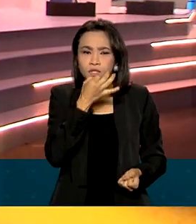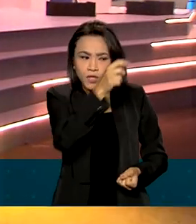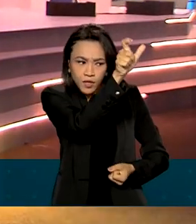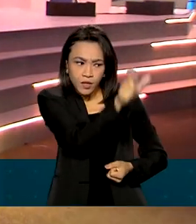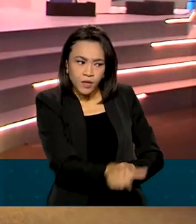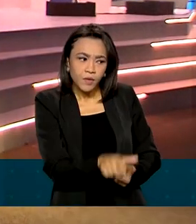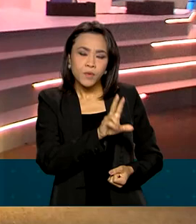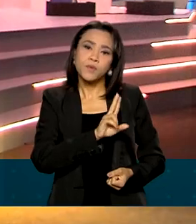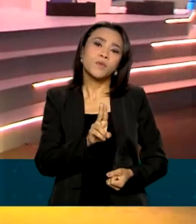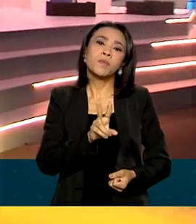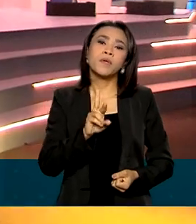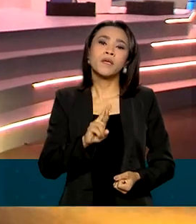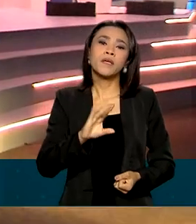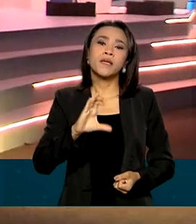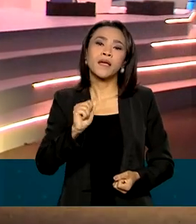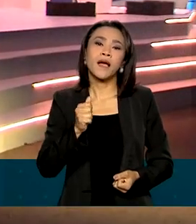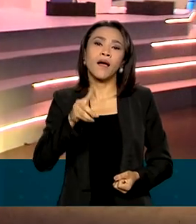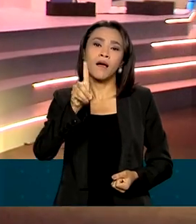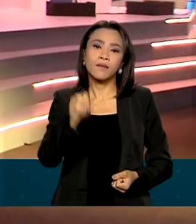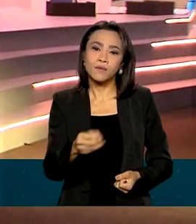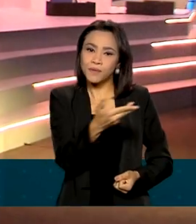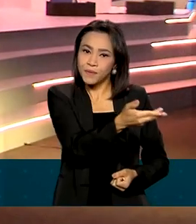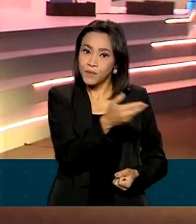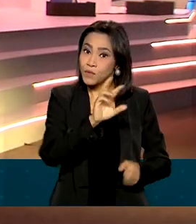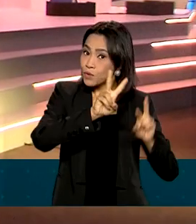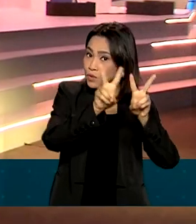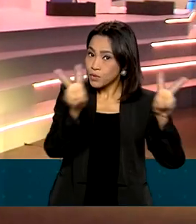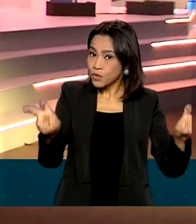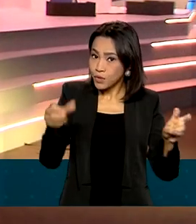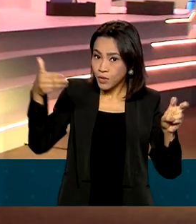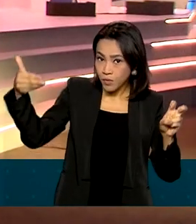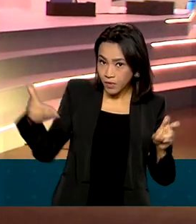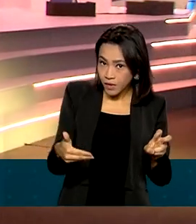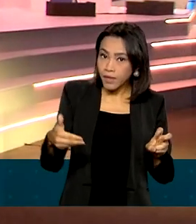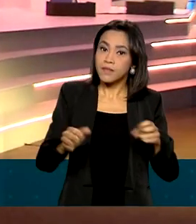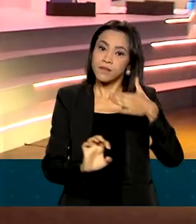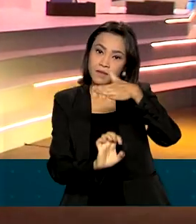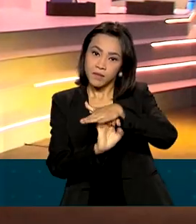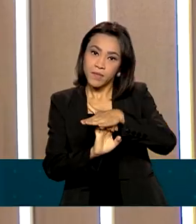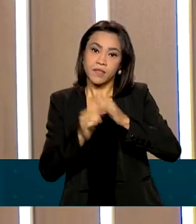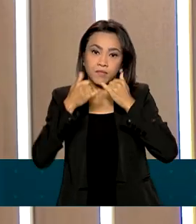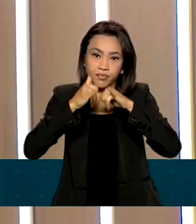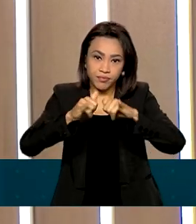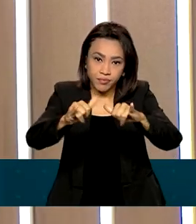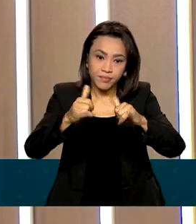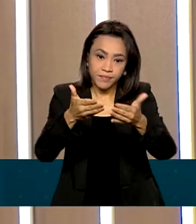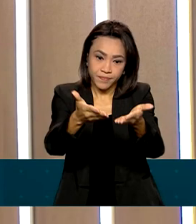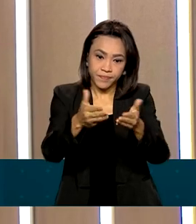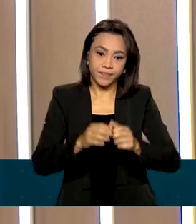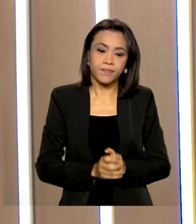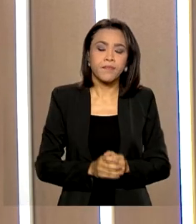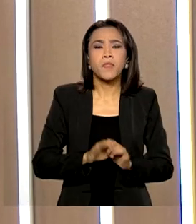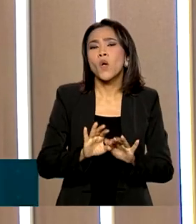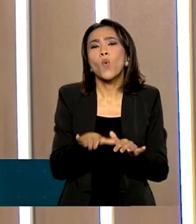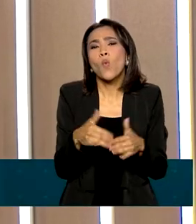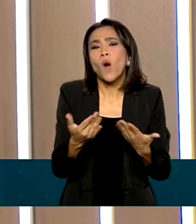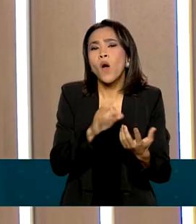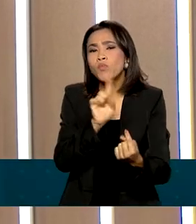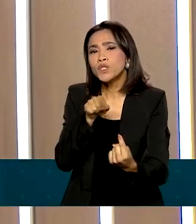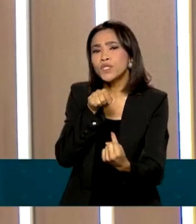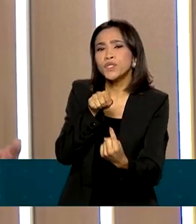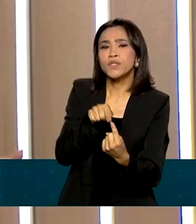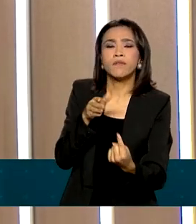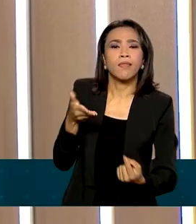Ricardo Caldas sobre esse processo de capitalização da Eletrobras. Qual é o objetivo dessa